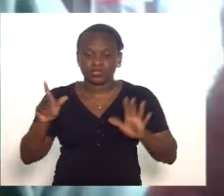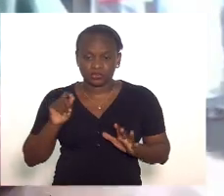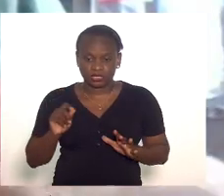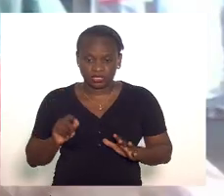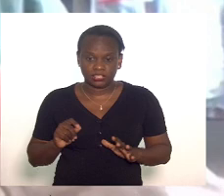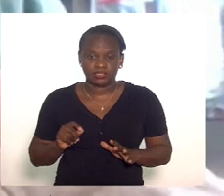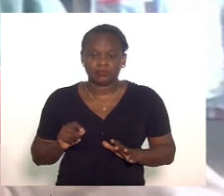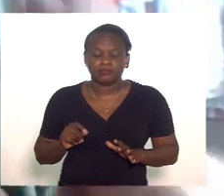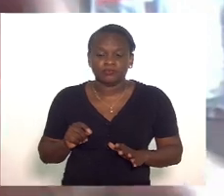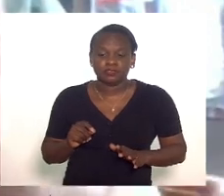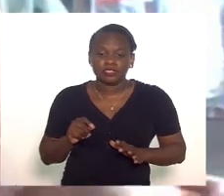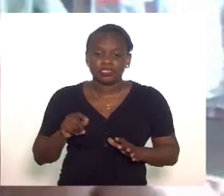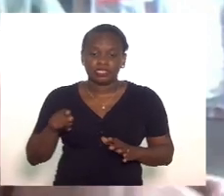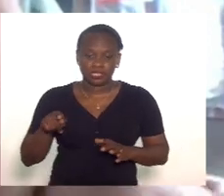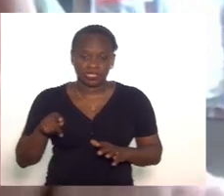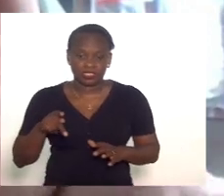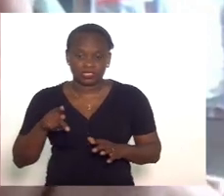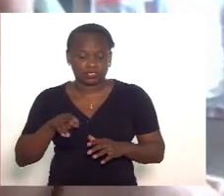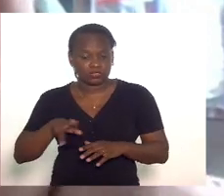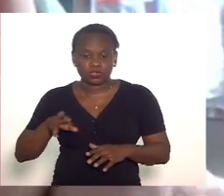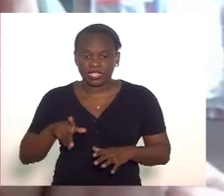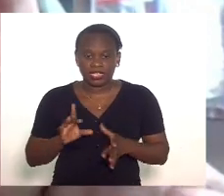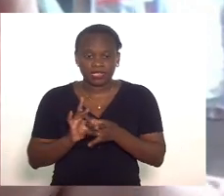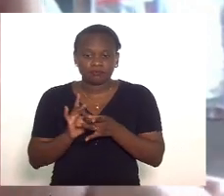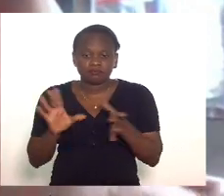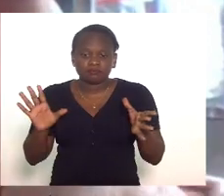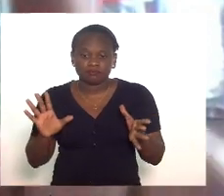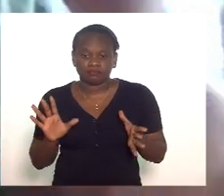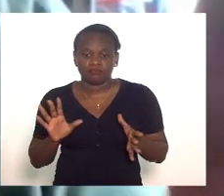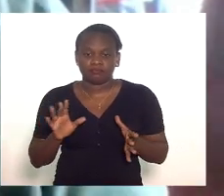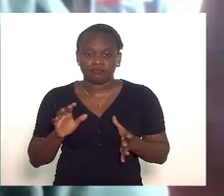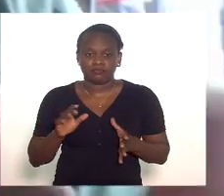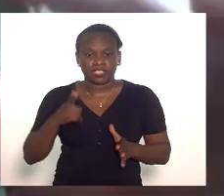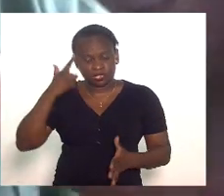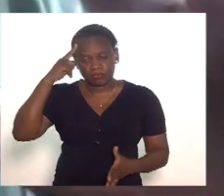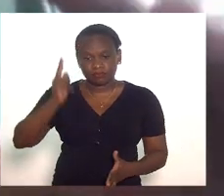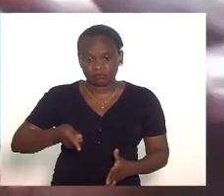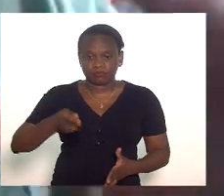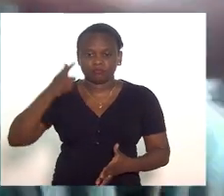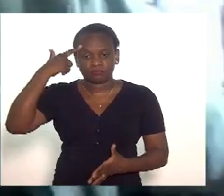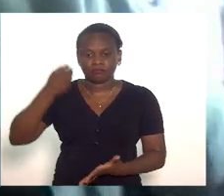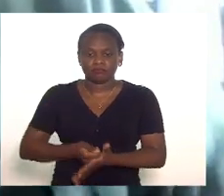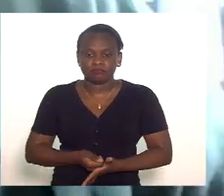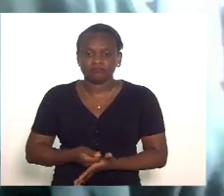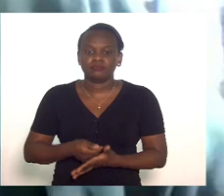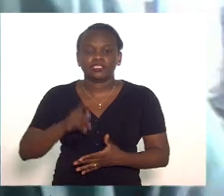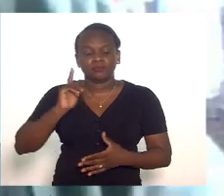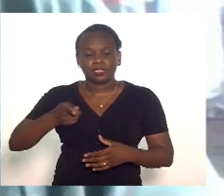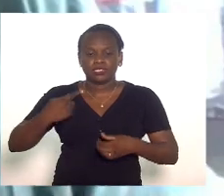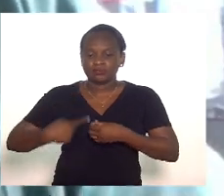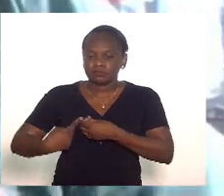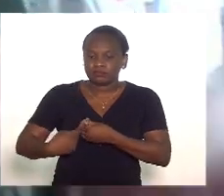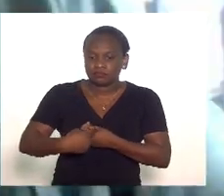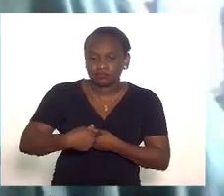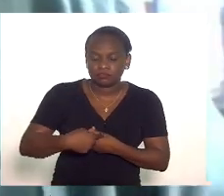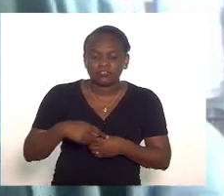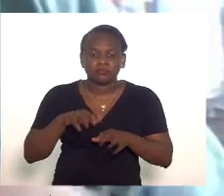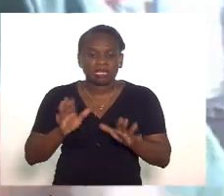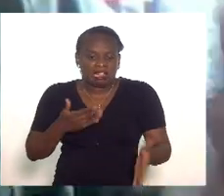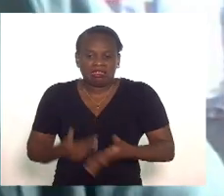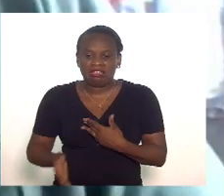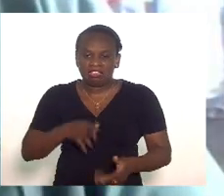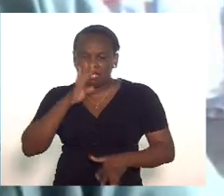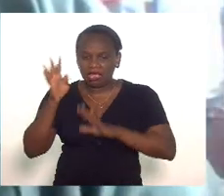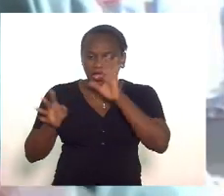ele não é autorizativo ele é determinativo ele determina a interiorização mas não de qualquer